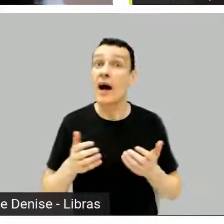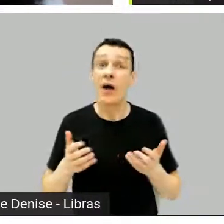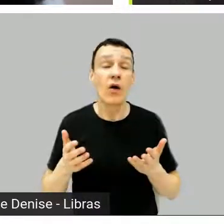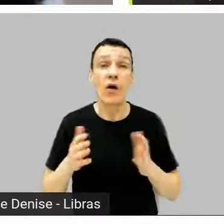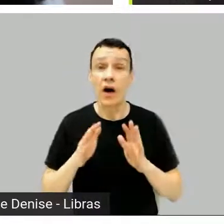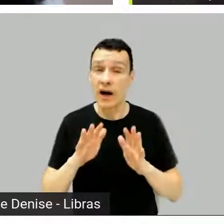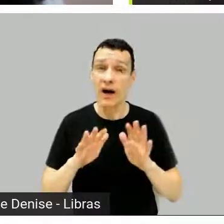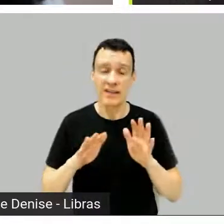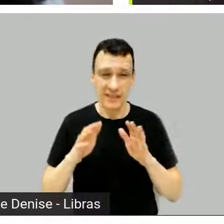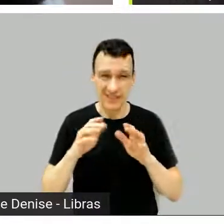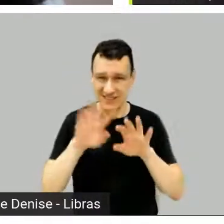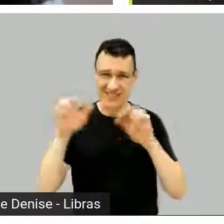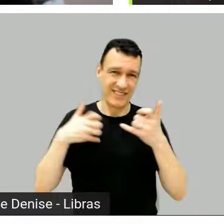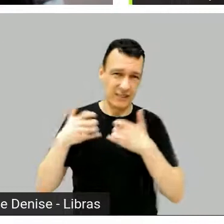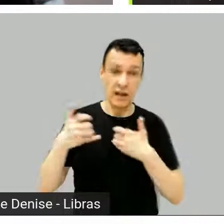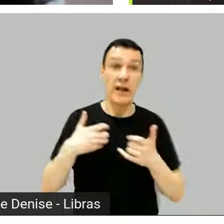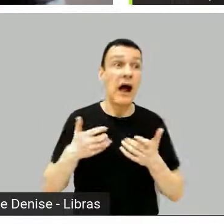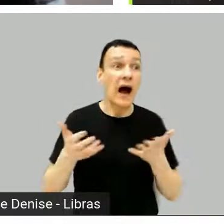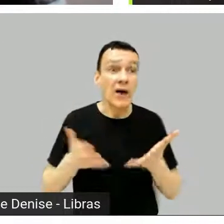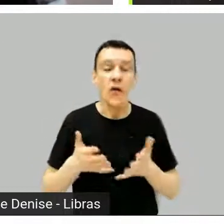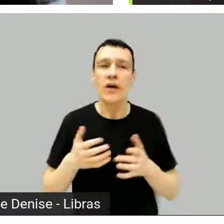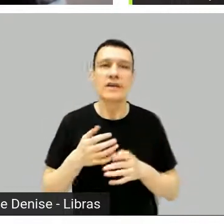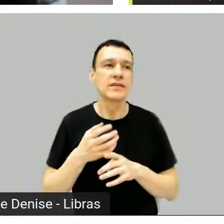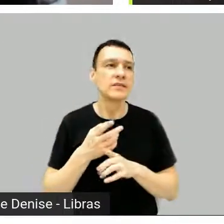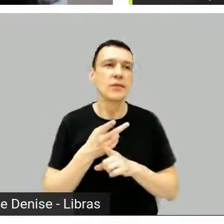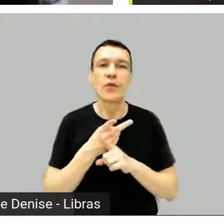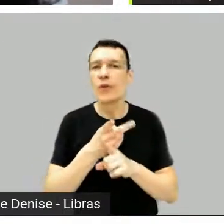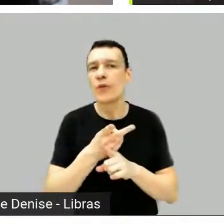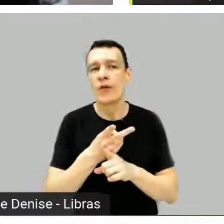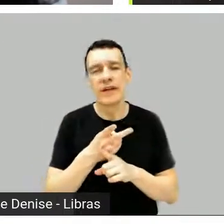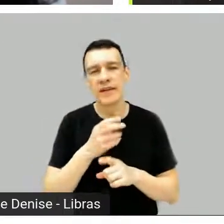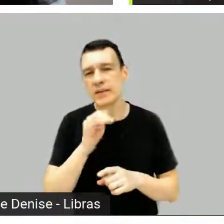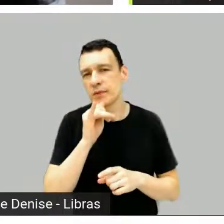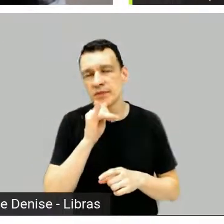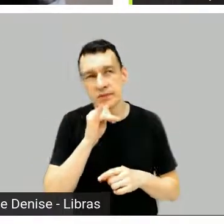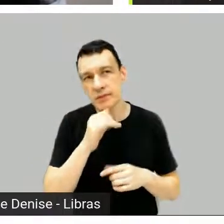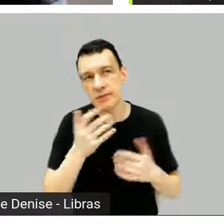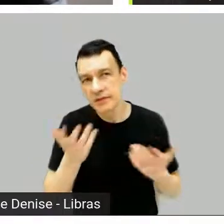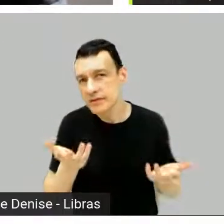tipo de coisa, né? Ah, sei lá, estão se procurando, estão procurando